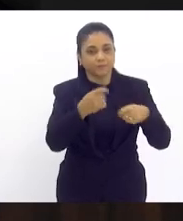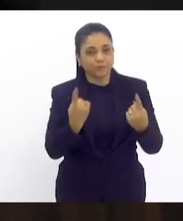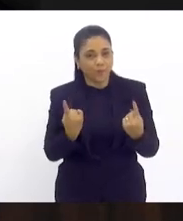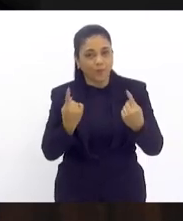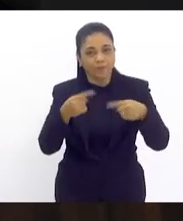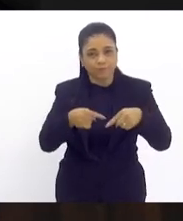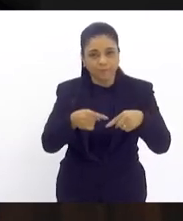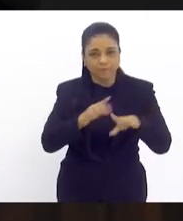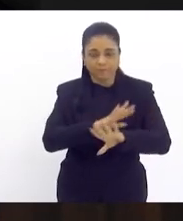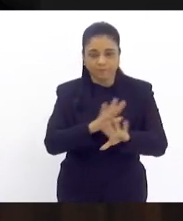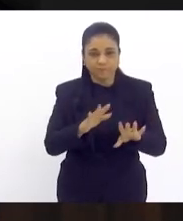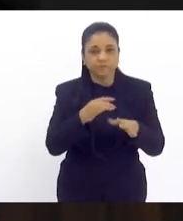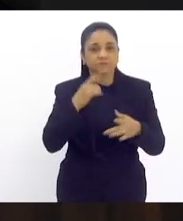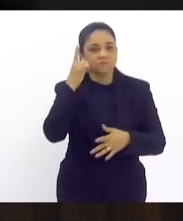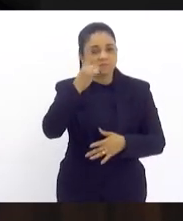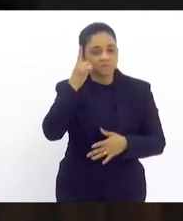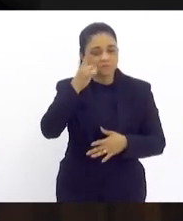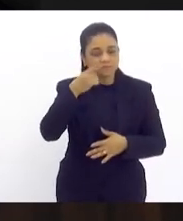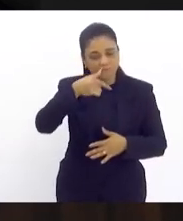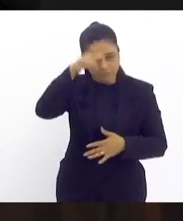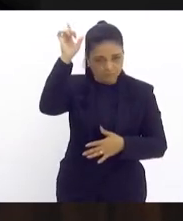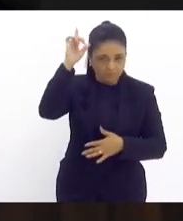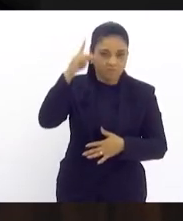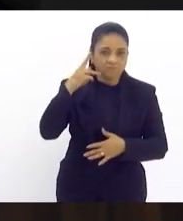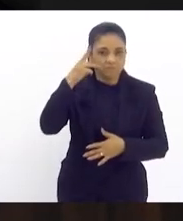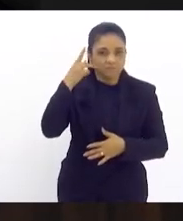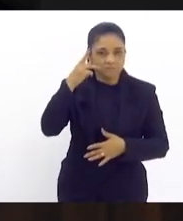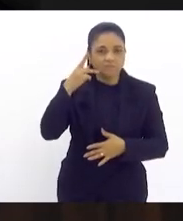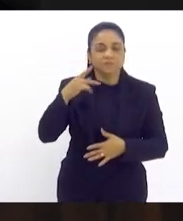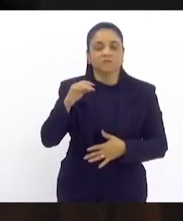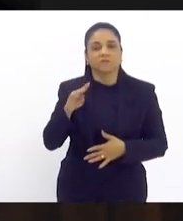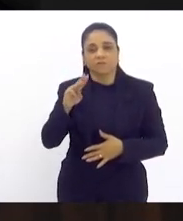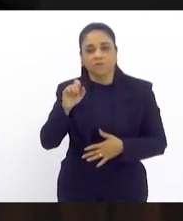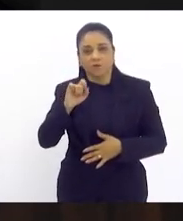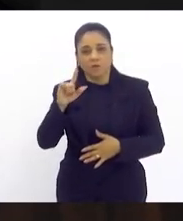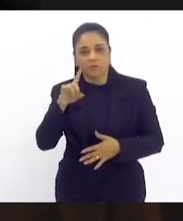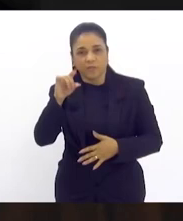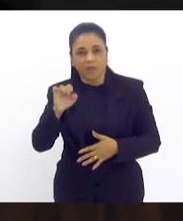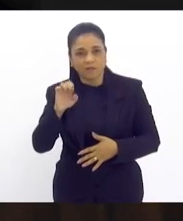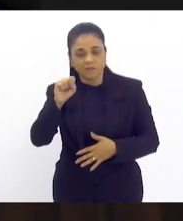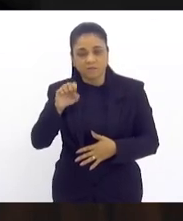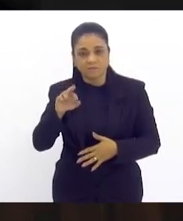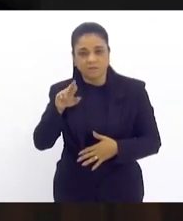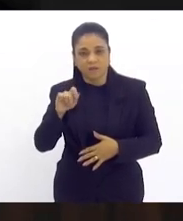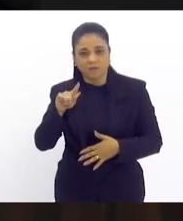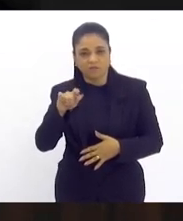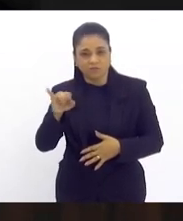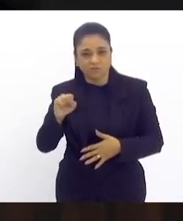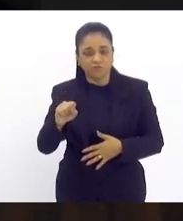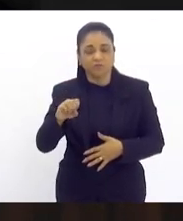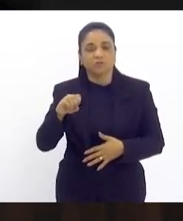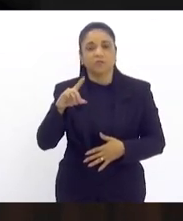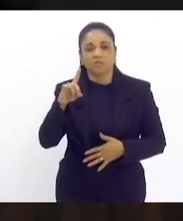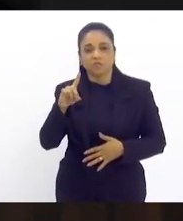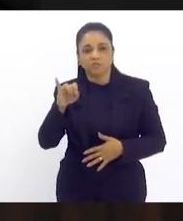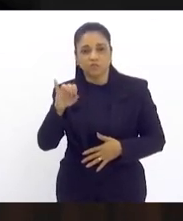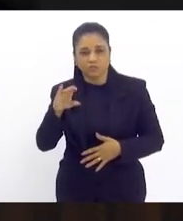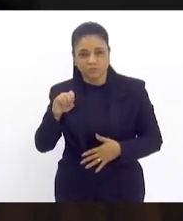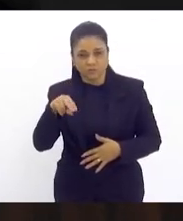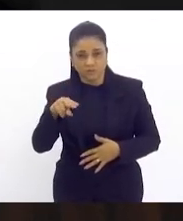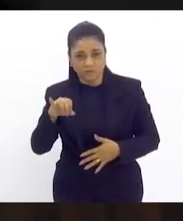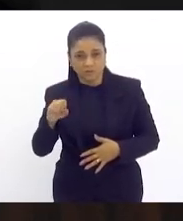Relatores, deputados Luiz Paulo, Elianmar Coelho, Valdeque Carneiro, doutor Serginho, Dionísio Lins e Noel de Carvalho. Em